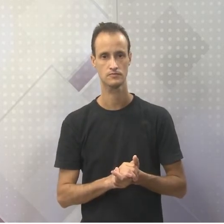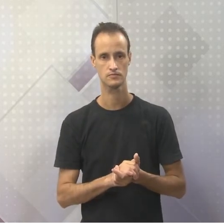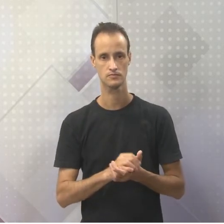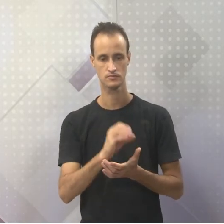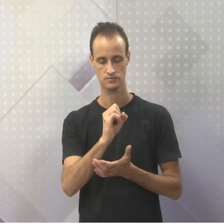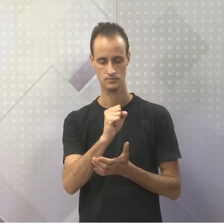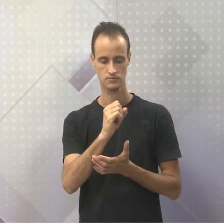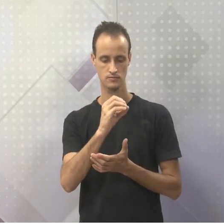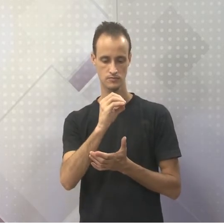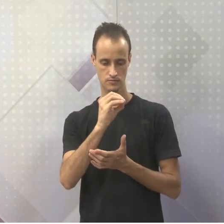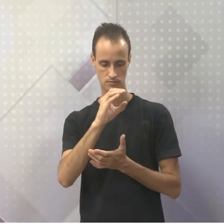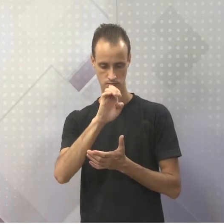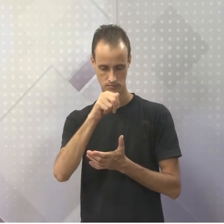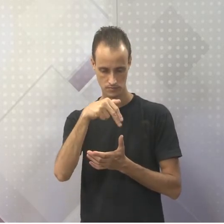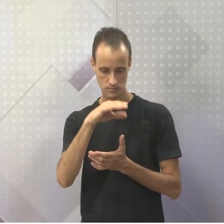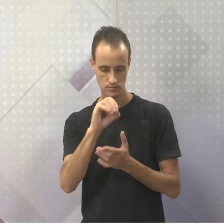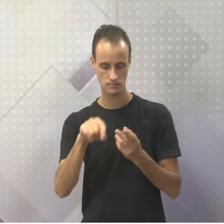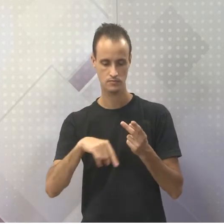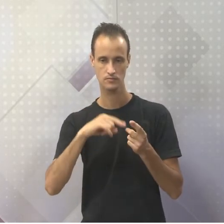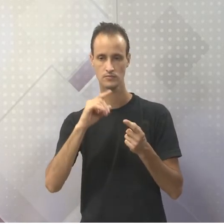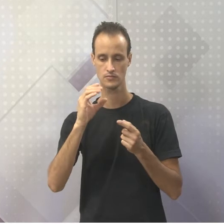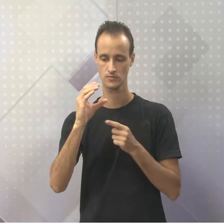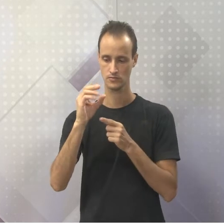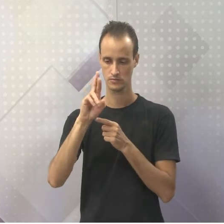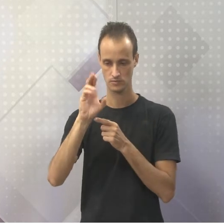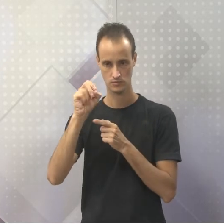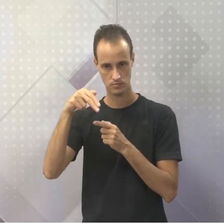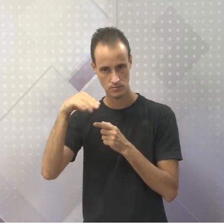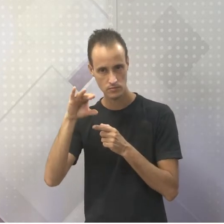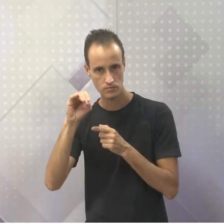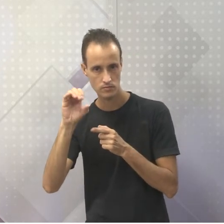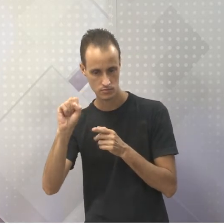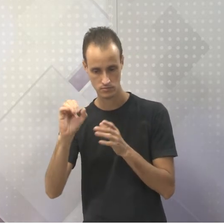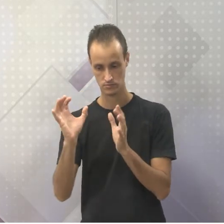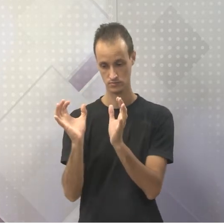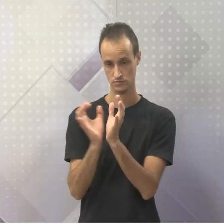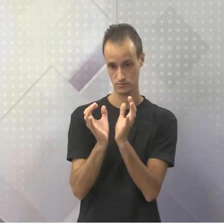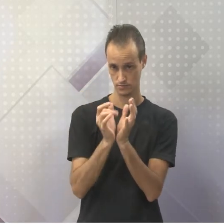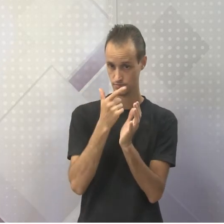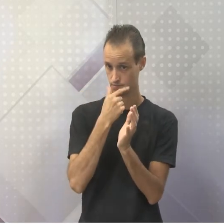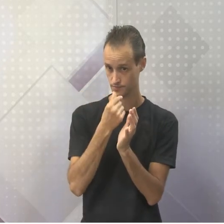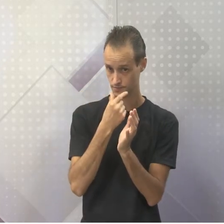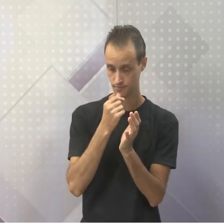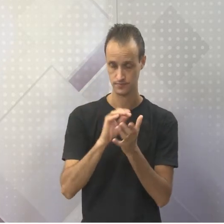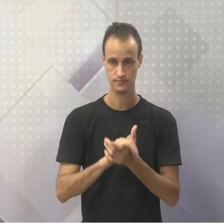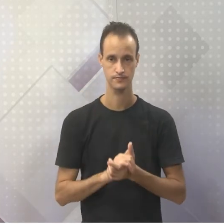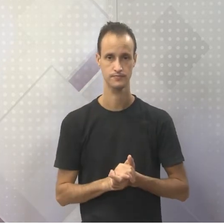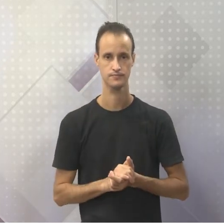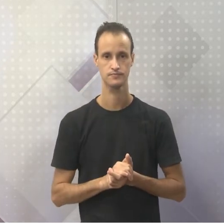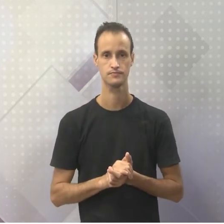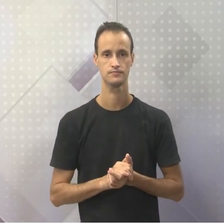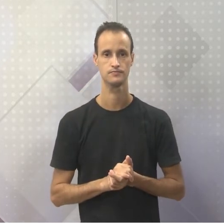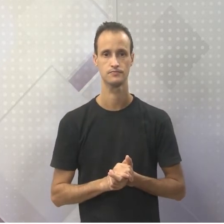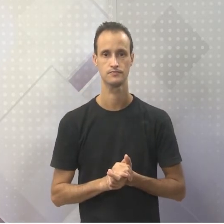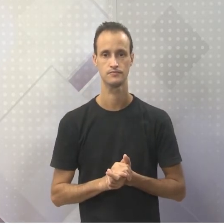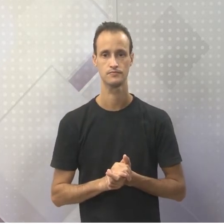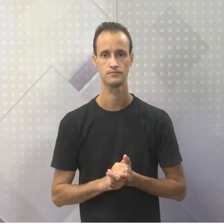Oceano e Cronos, esses fazem parte do lado masculino, ok?